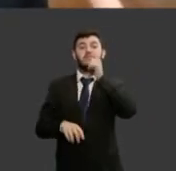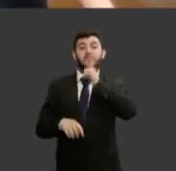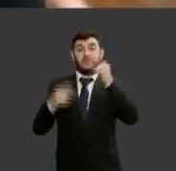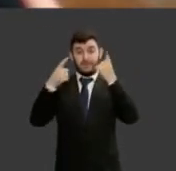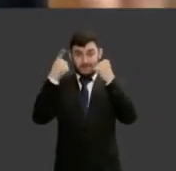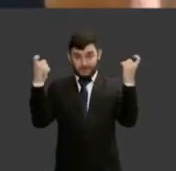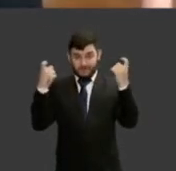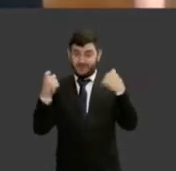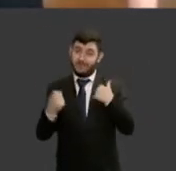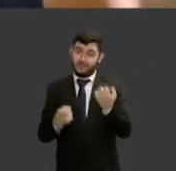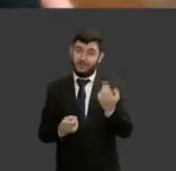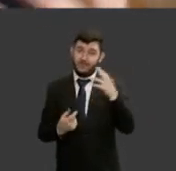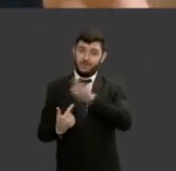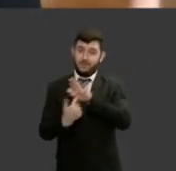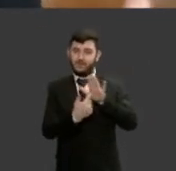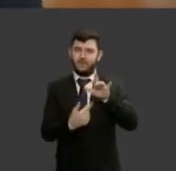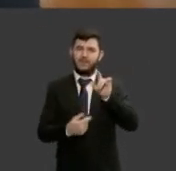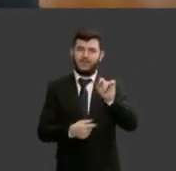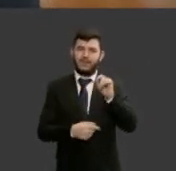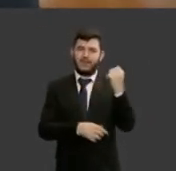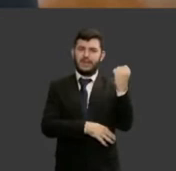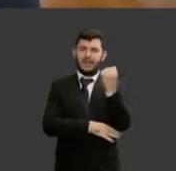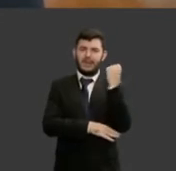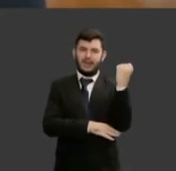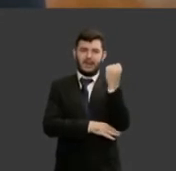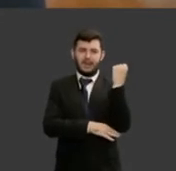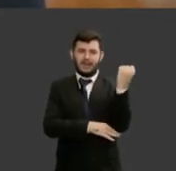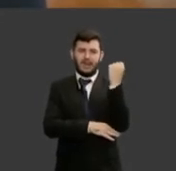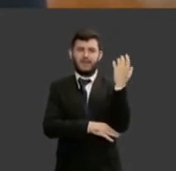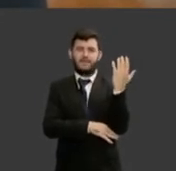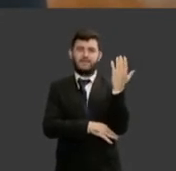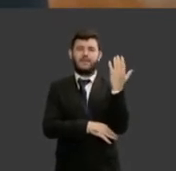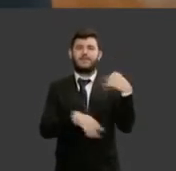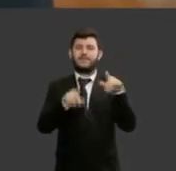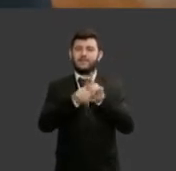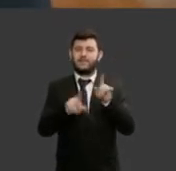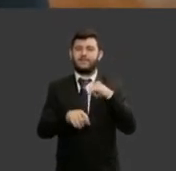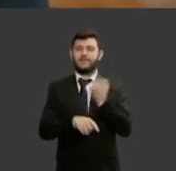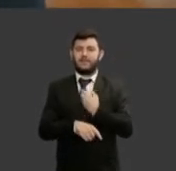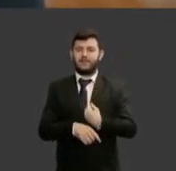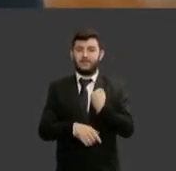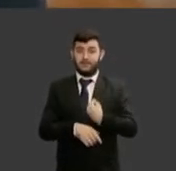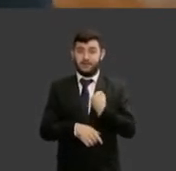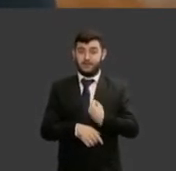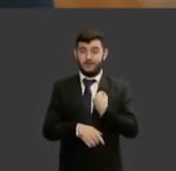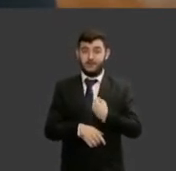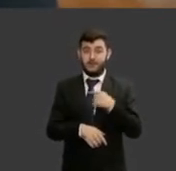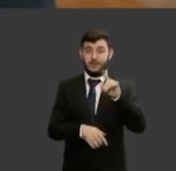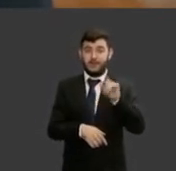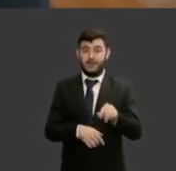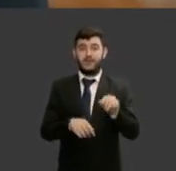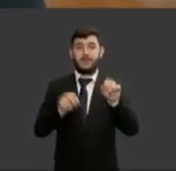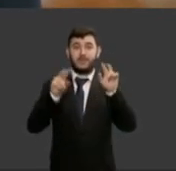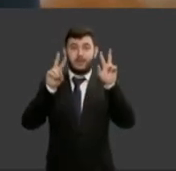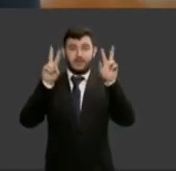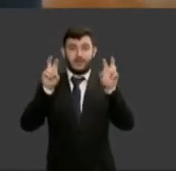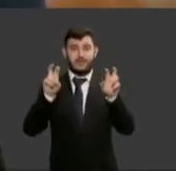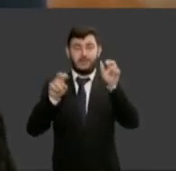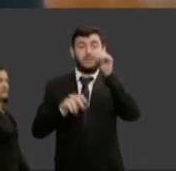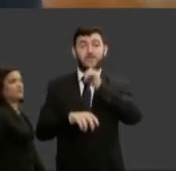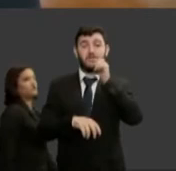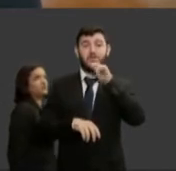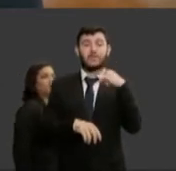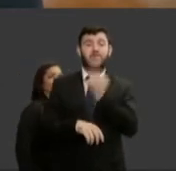bem grave não podia ser diferente deu a lógica e quando a gente vai pra essa questão da mulher nós vamos nos deparar com uma